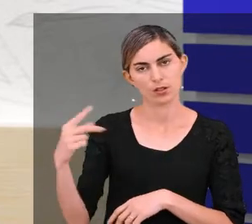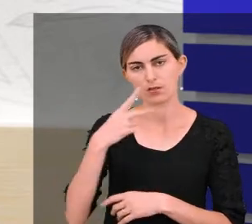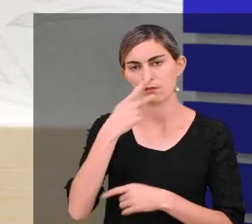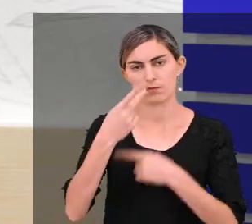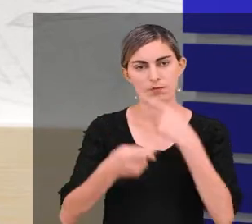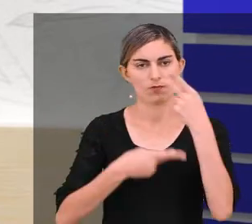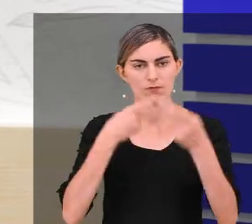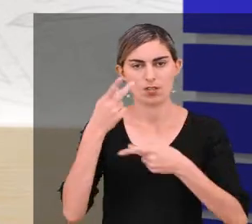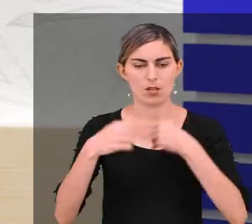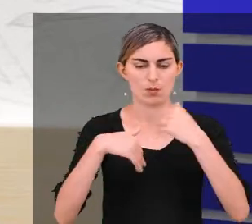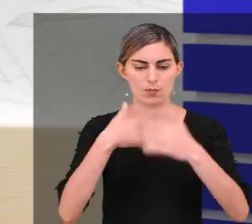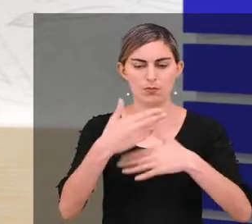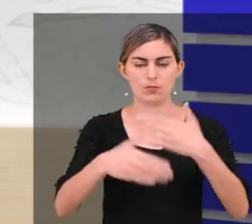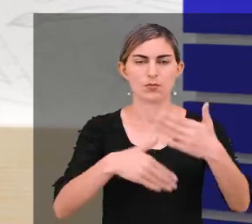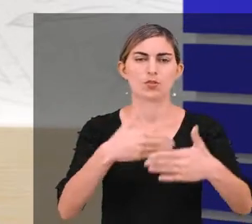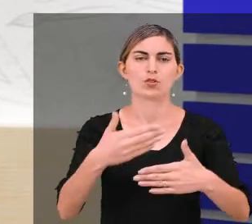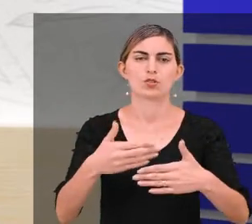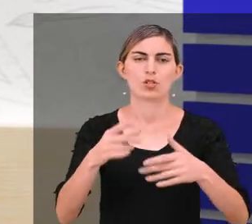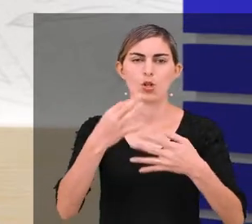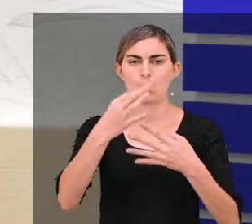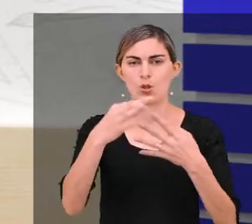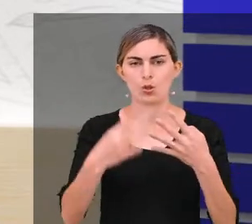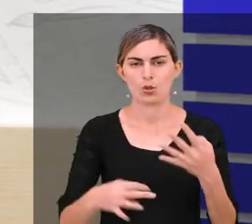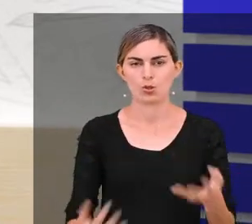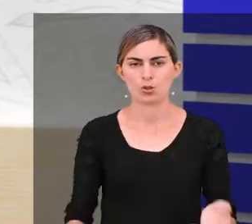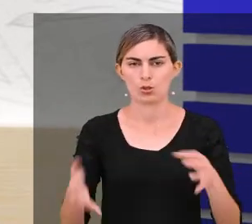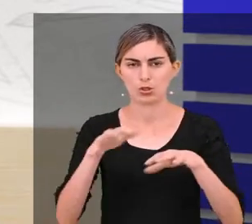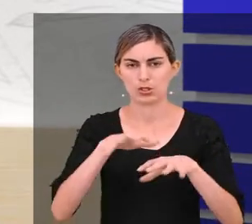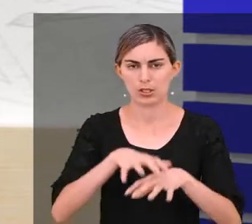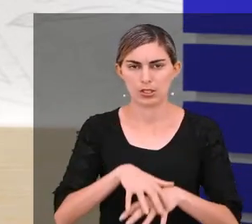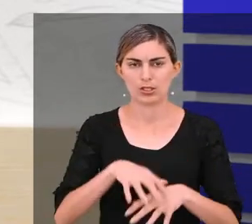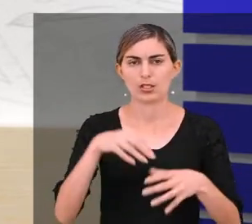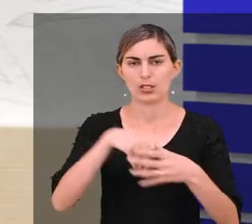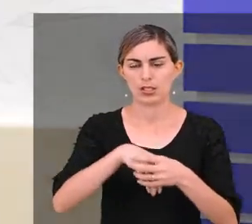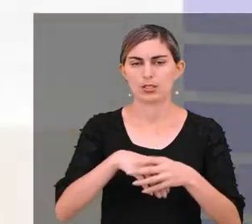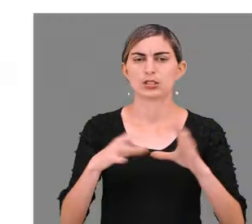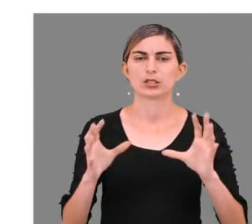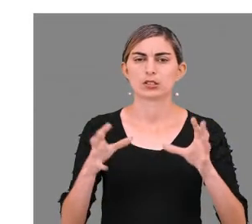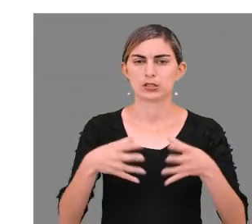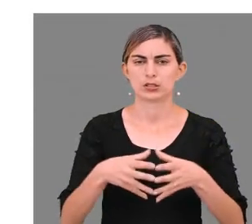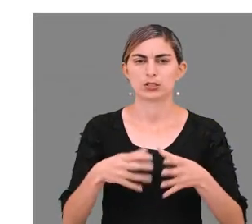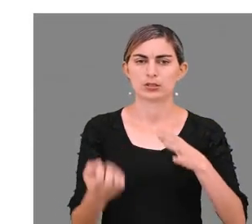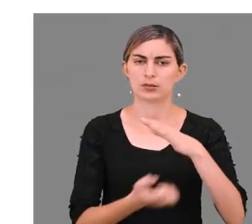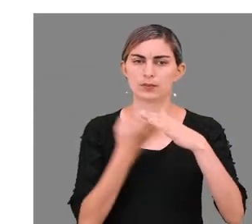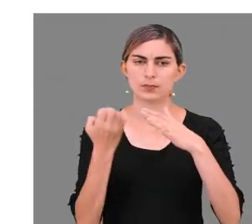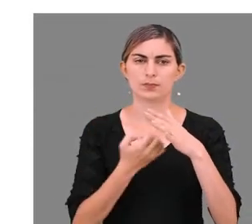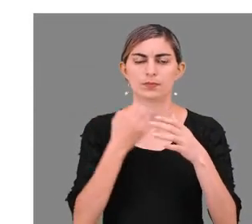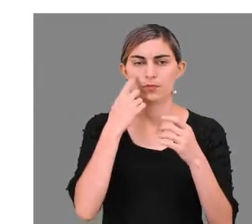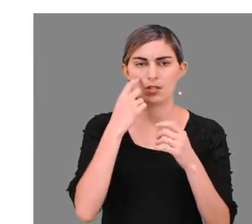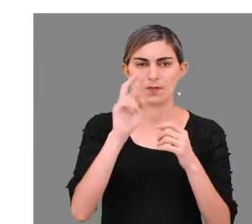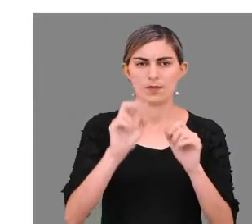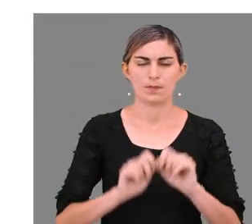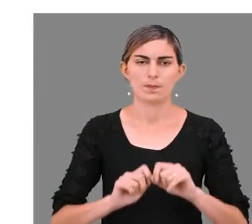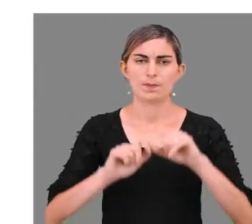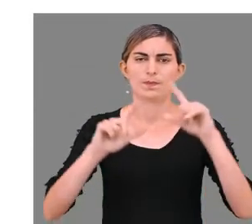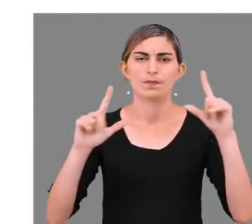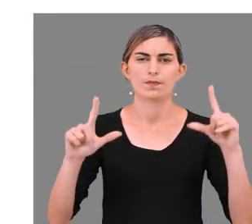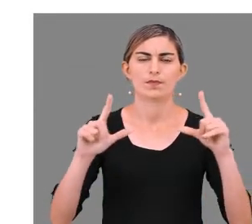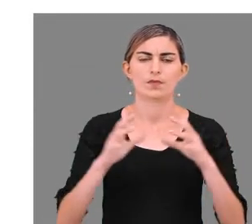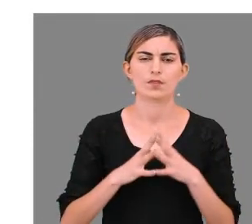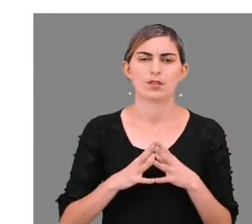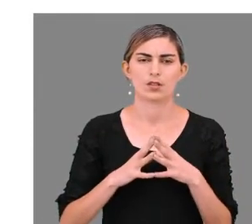e falará dos processos da logística integrada nas suas empresas. Acompanhe aí na tela do seu monitor